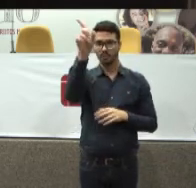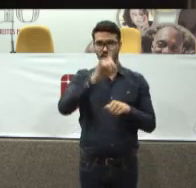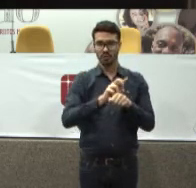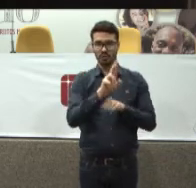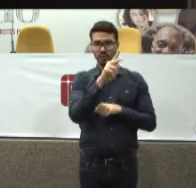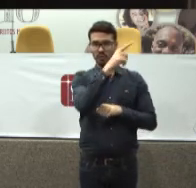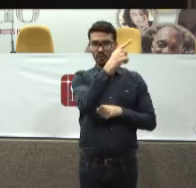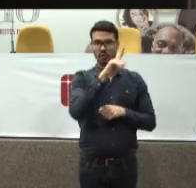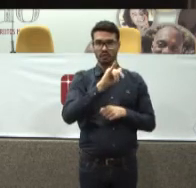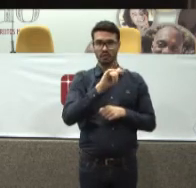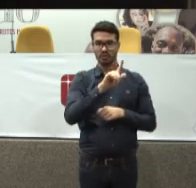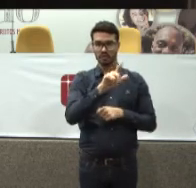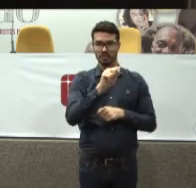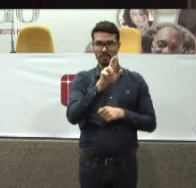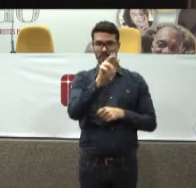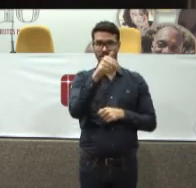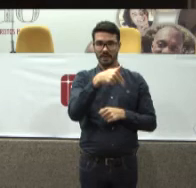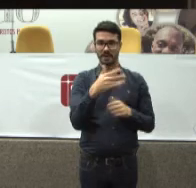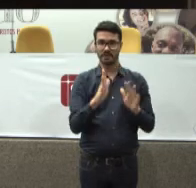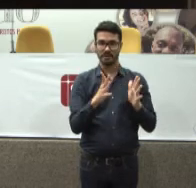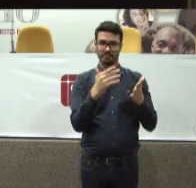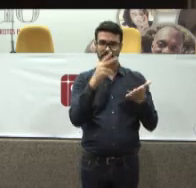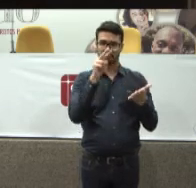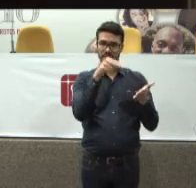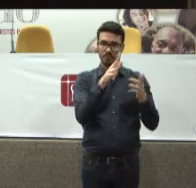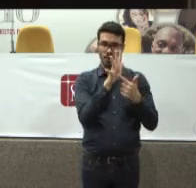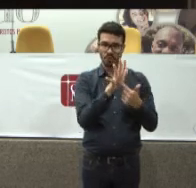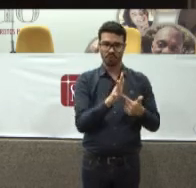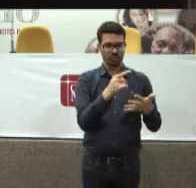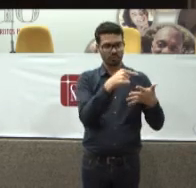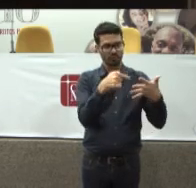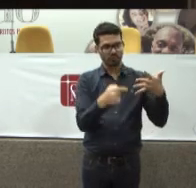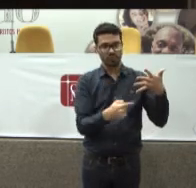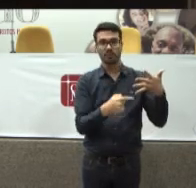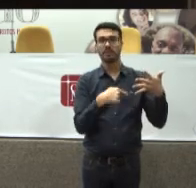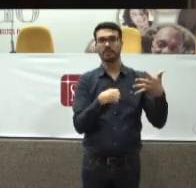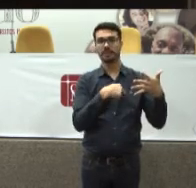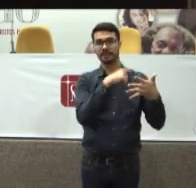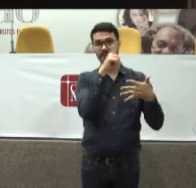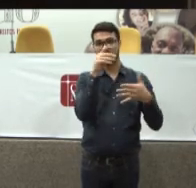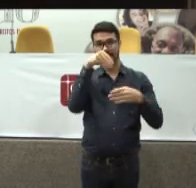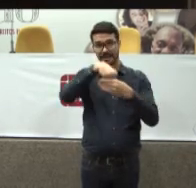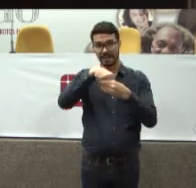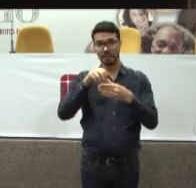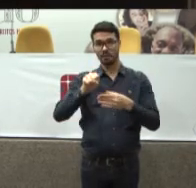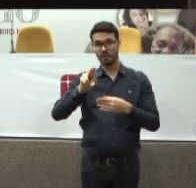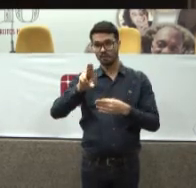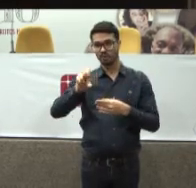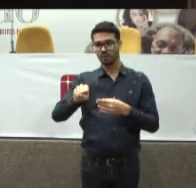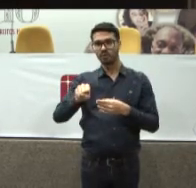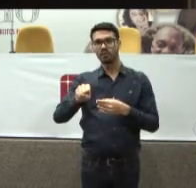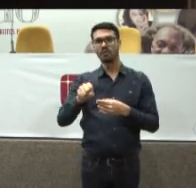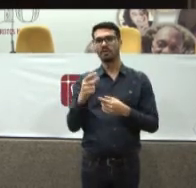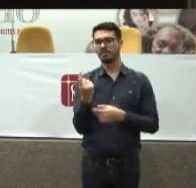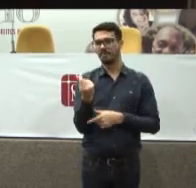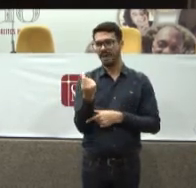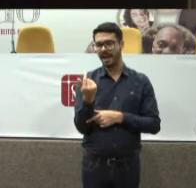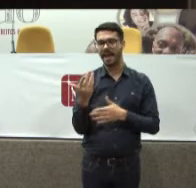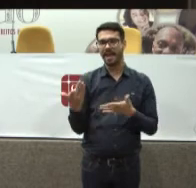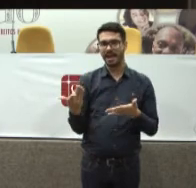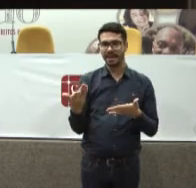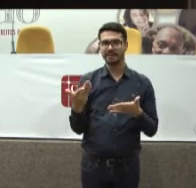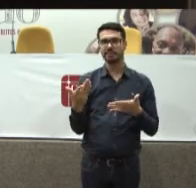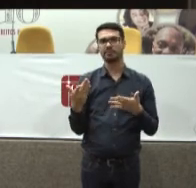é o grau E a validade Da evidência E tem de Num sistema de saúde Não é ficar só no preço E